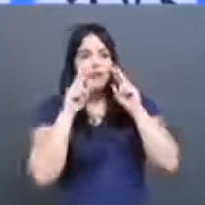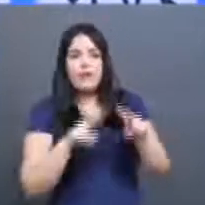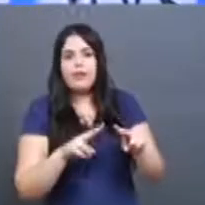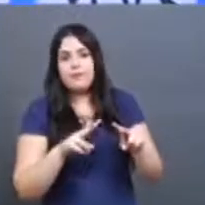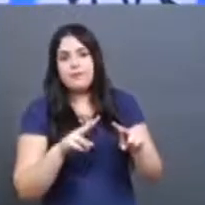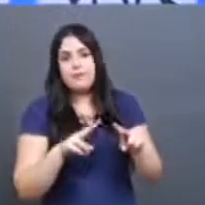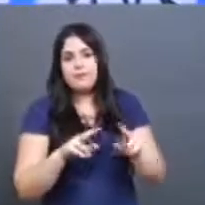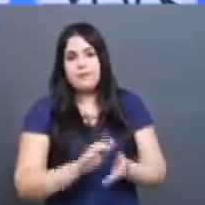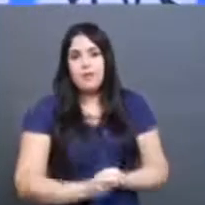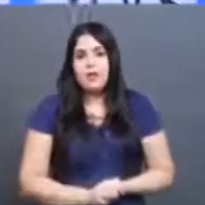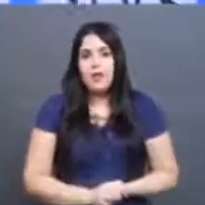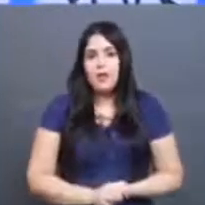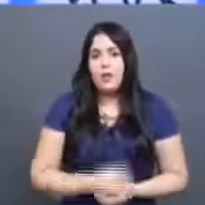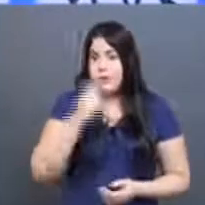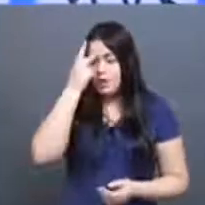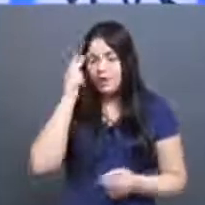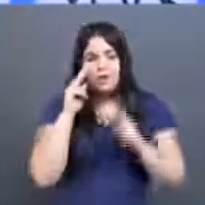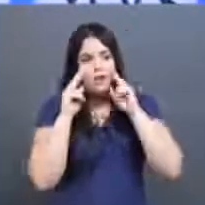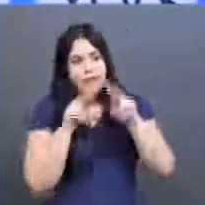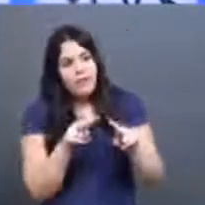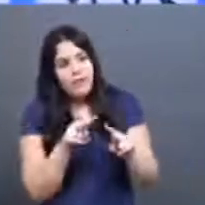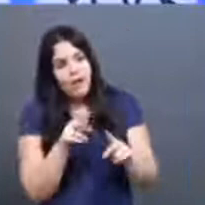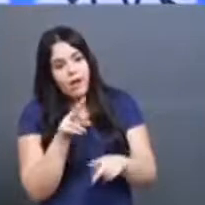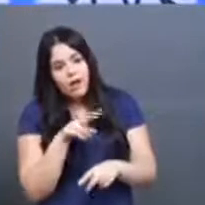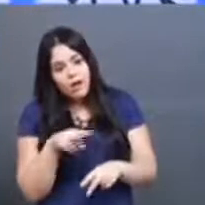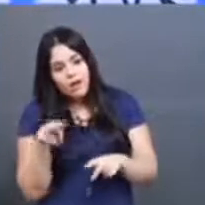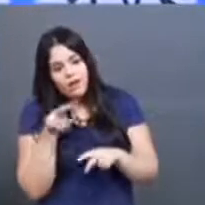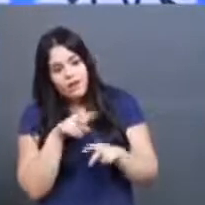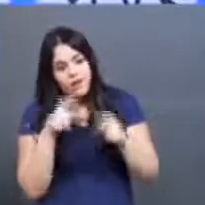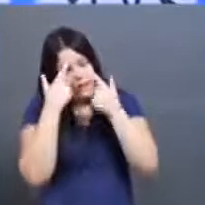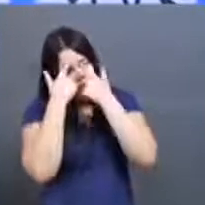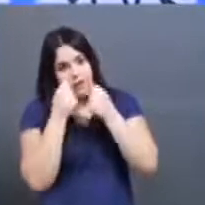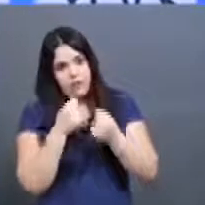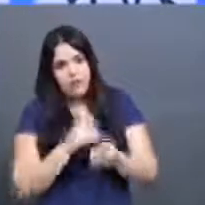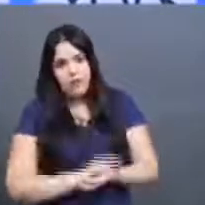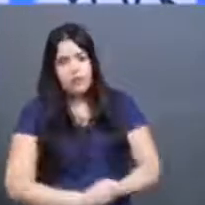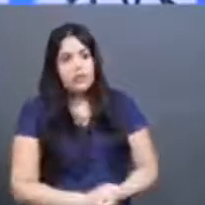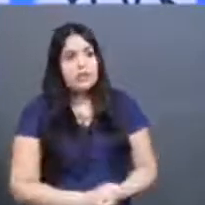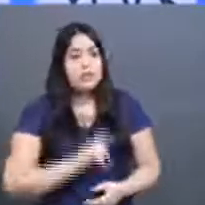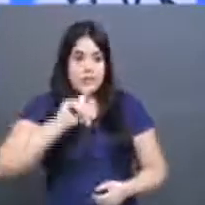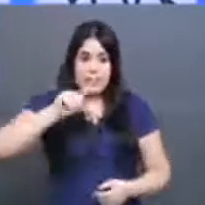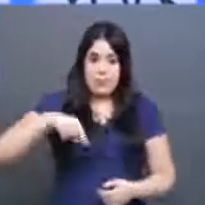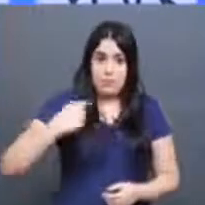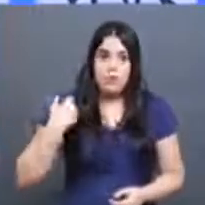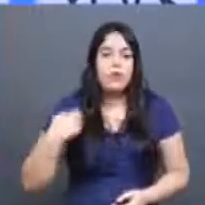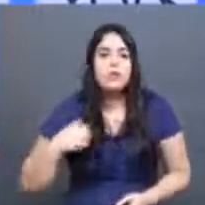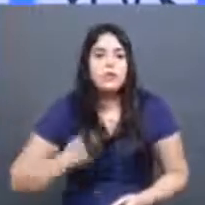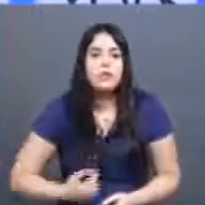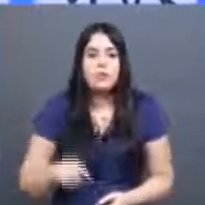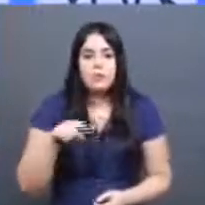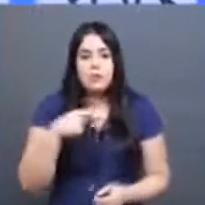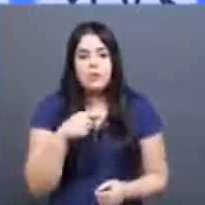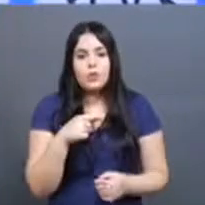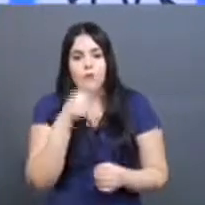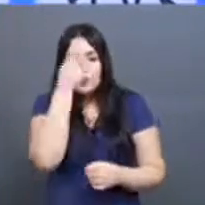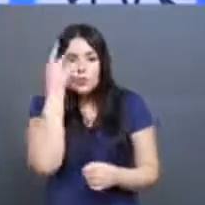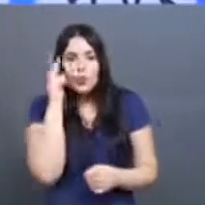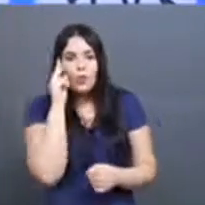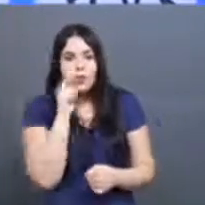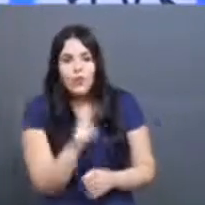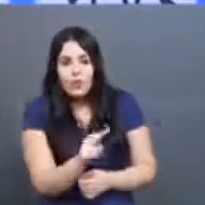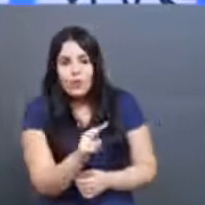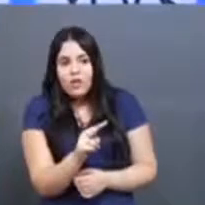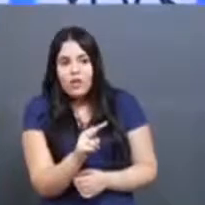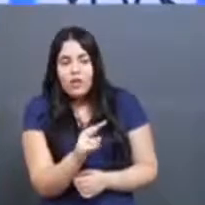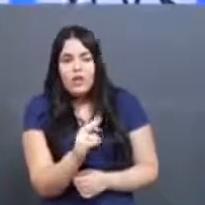plateia ou o espectador, eles ficam ali inertes, só observando. Mas a partir do momento que a pessoa passou apenas de